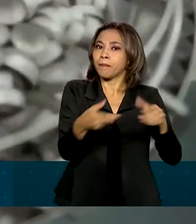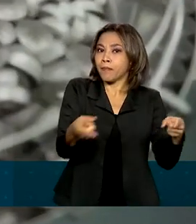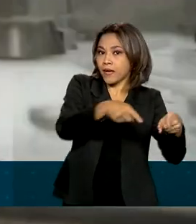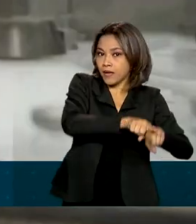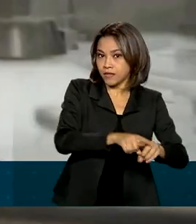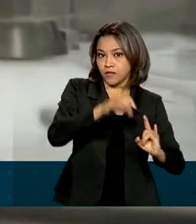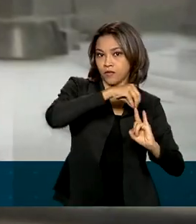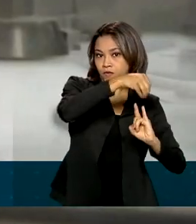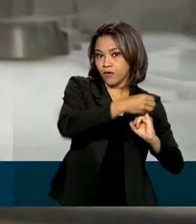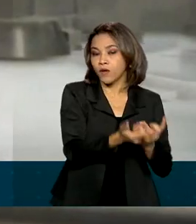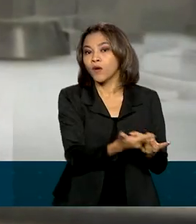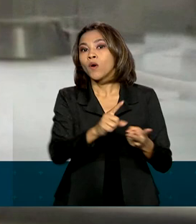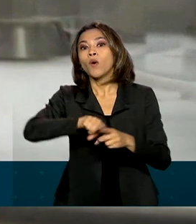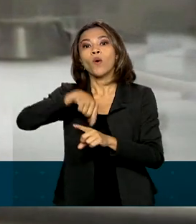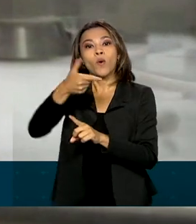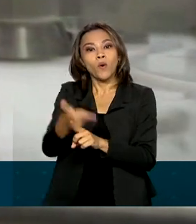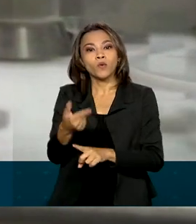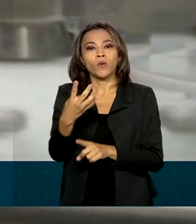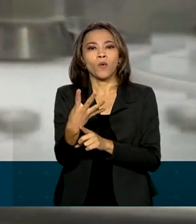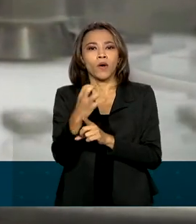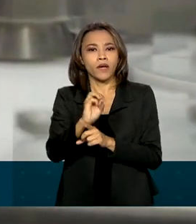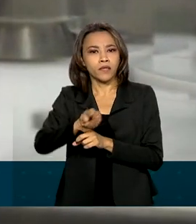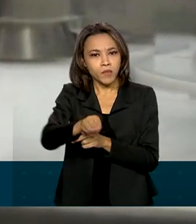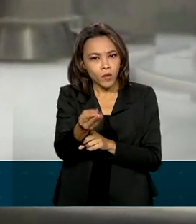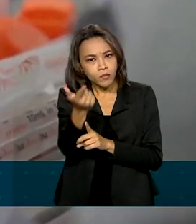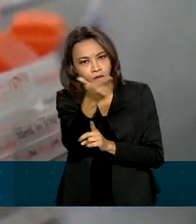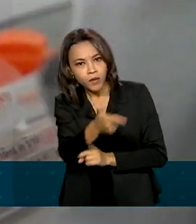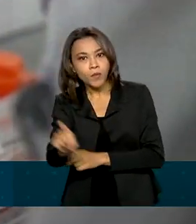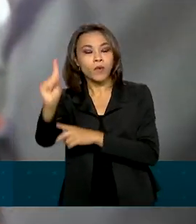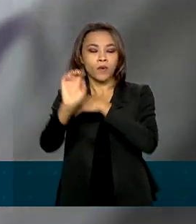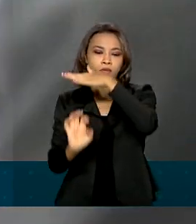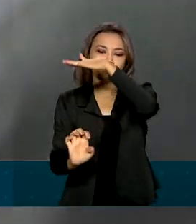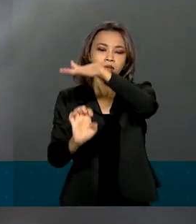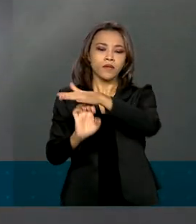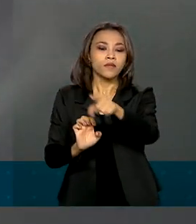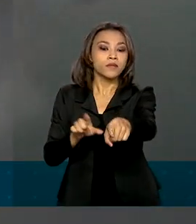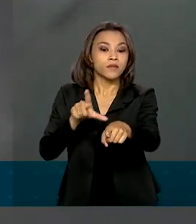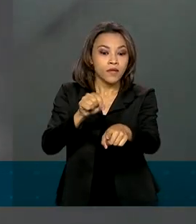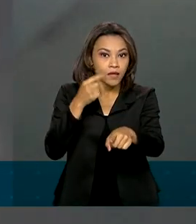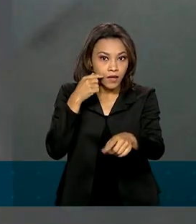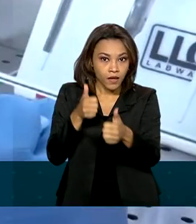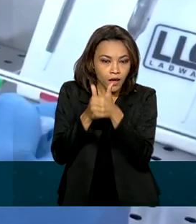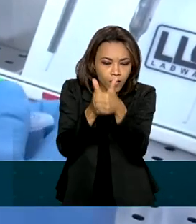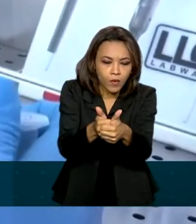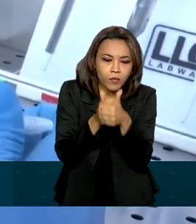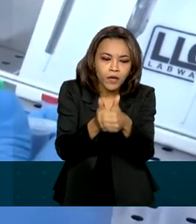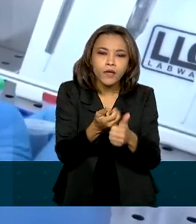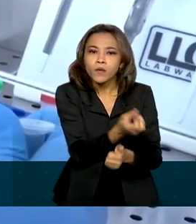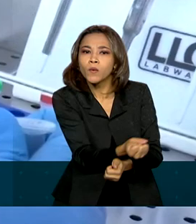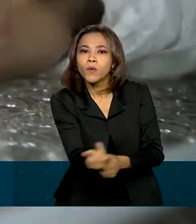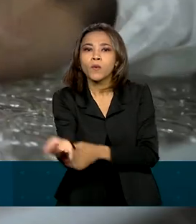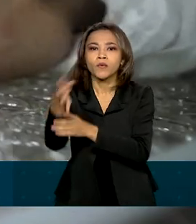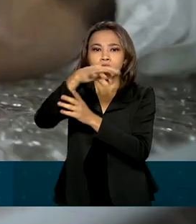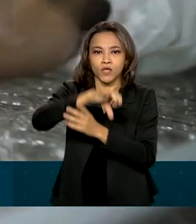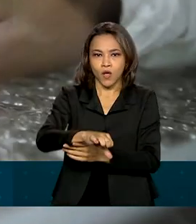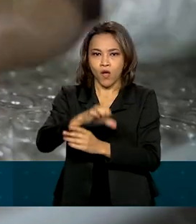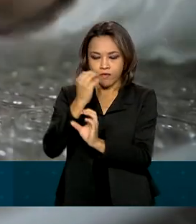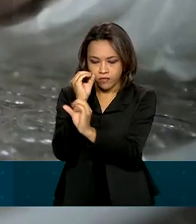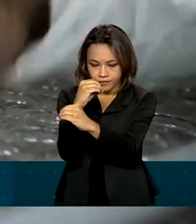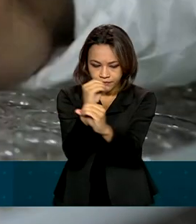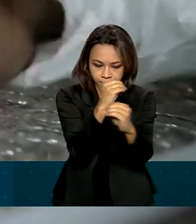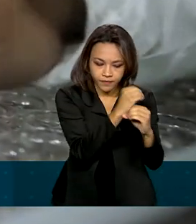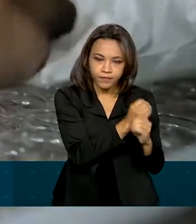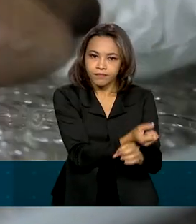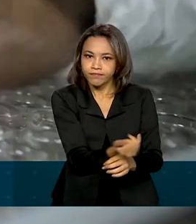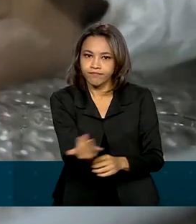virão pelo consórcio internacional COVAX Facility, que acompanha testes de nove laboratórios. Além